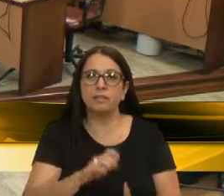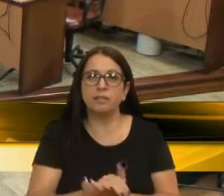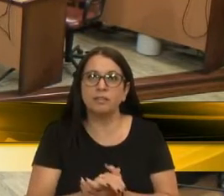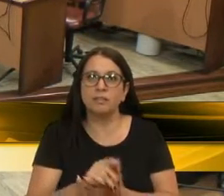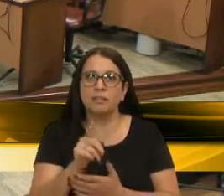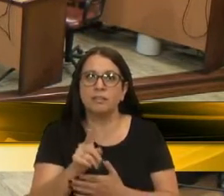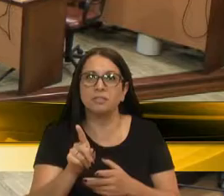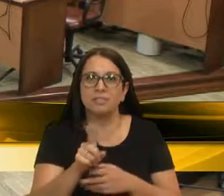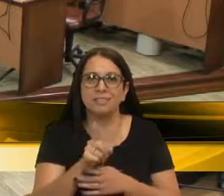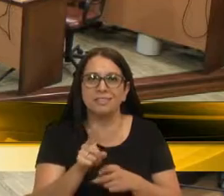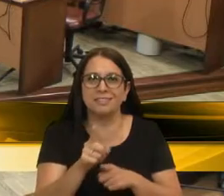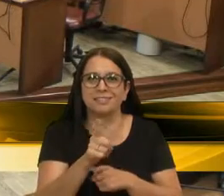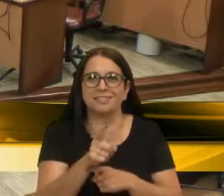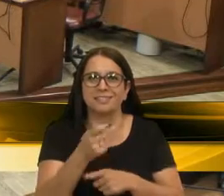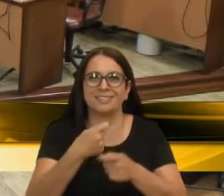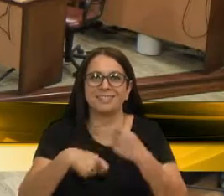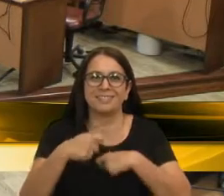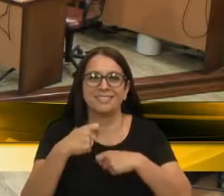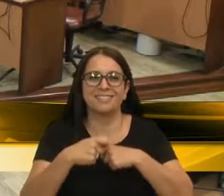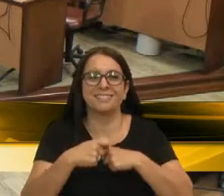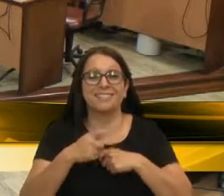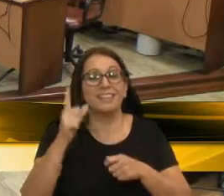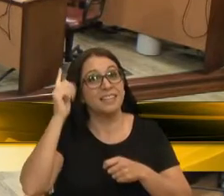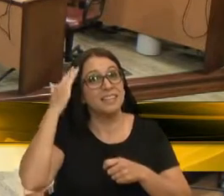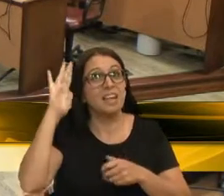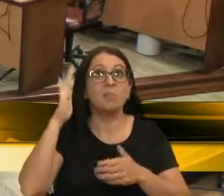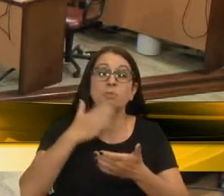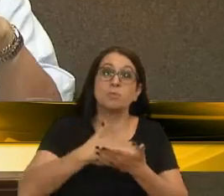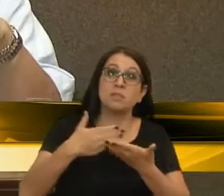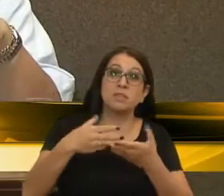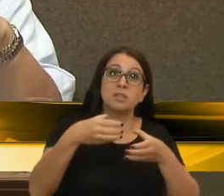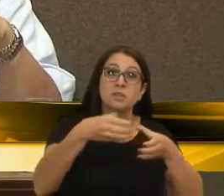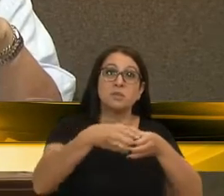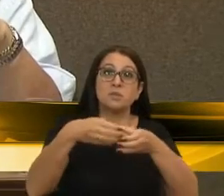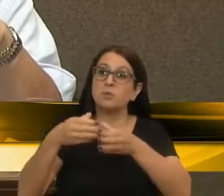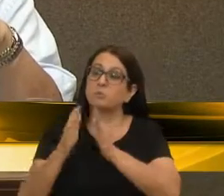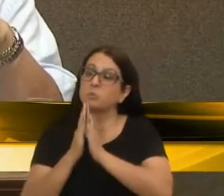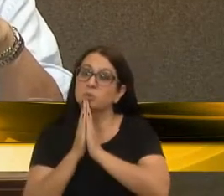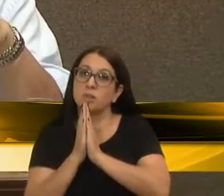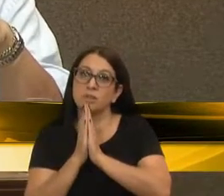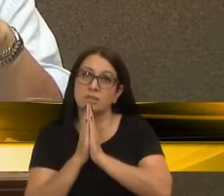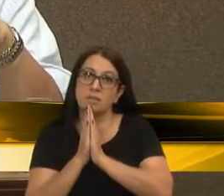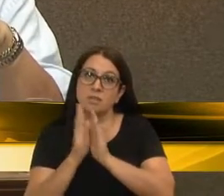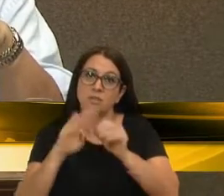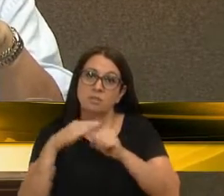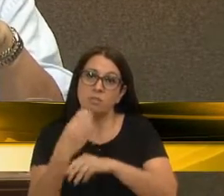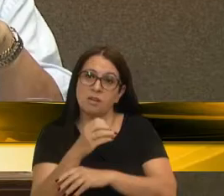atual administração, quem sabe começar a participar dos grupos de oração lá em São Pelegrino.